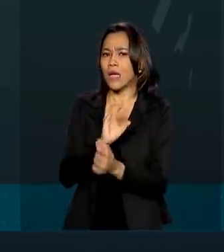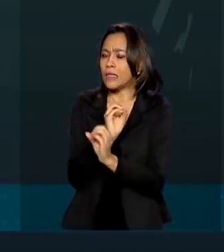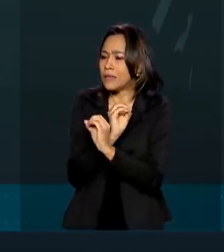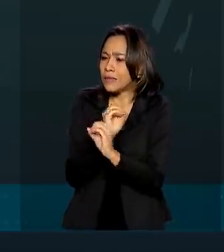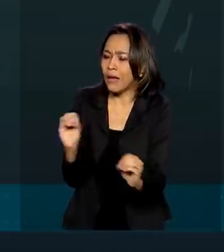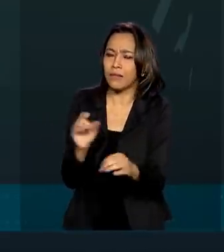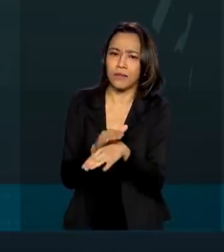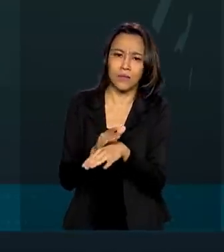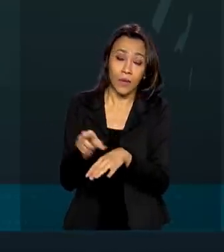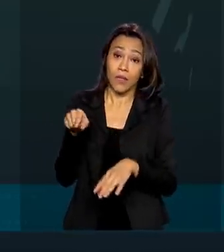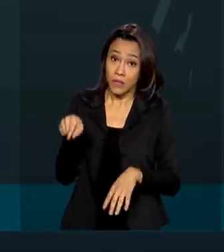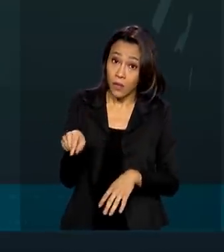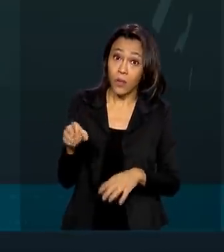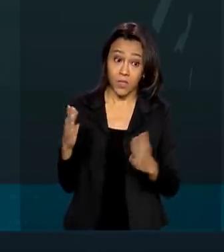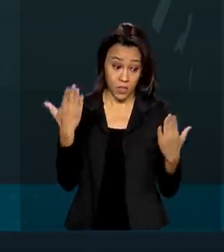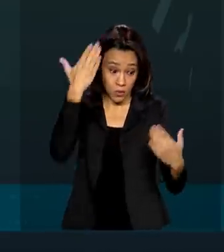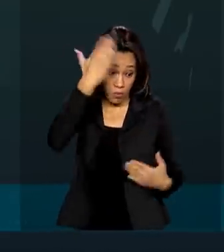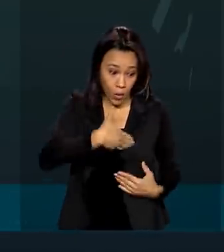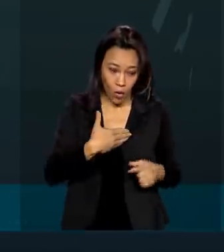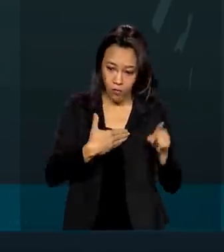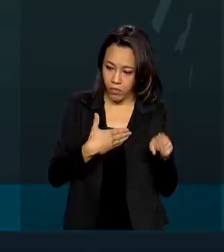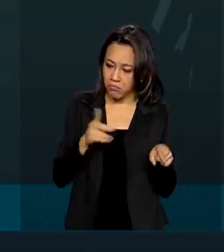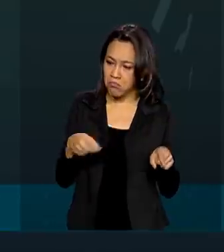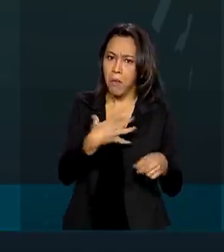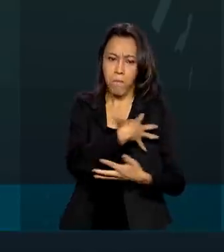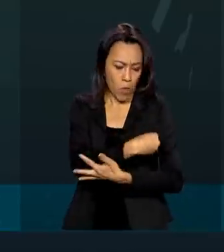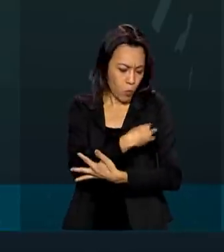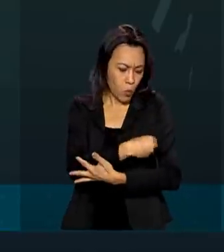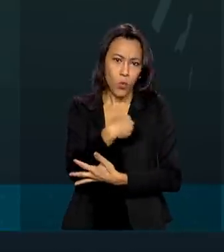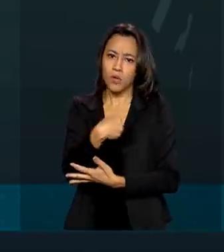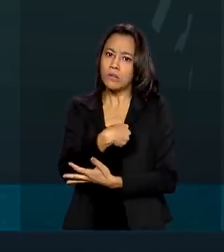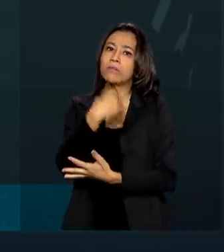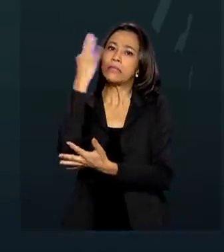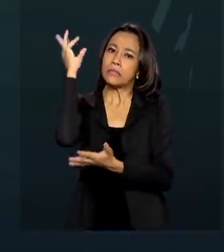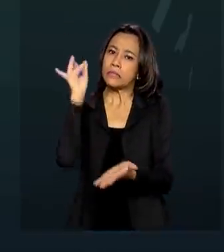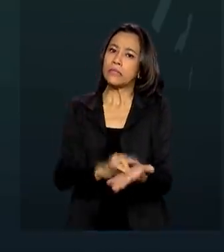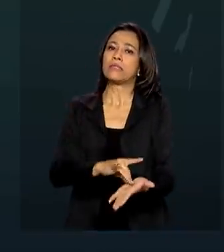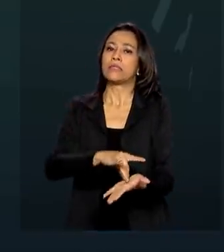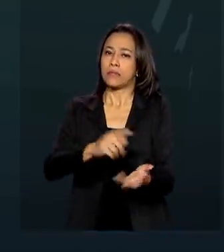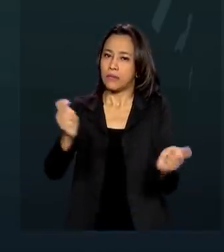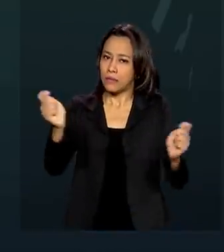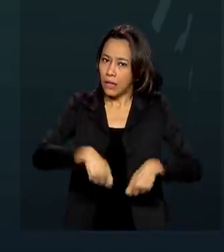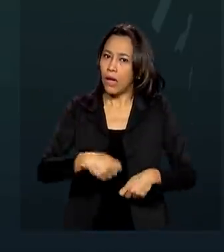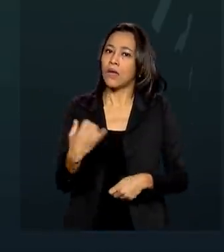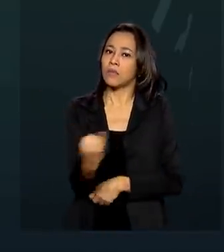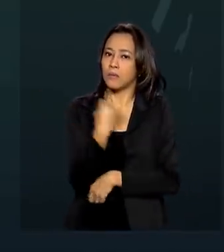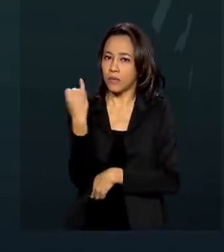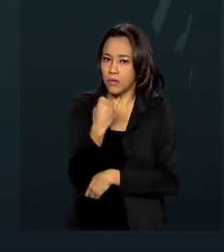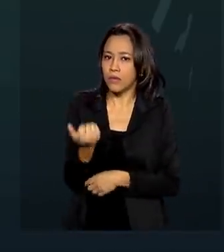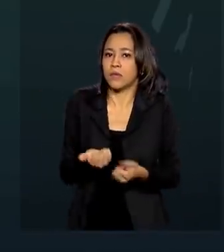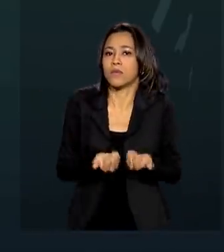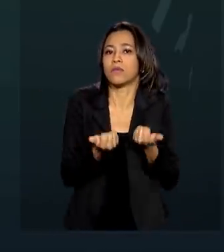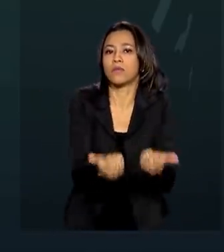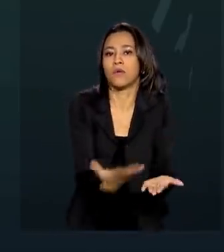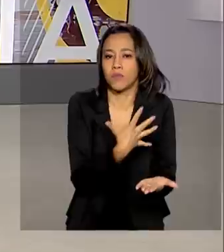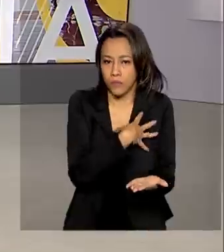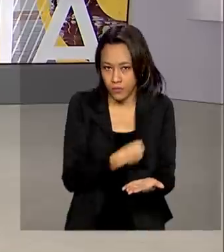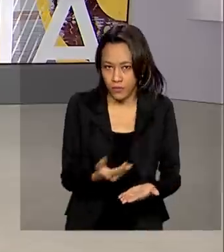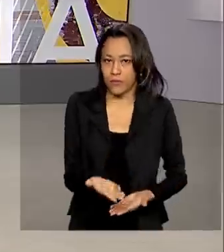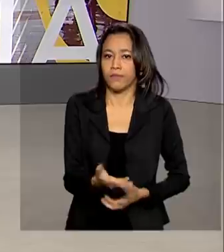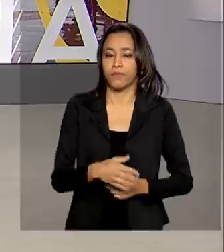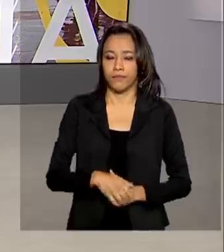nada. Então, assim, isso é uma prova de que a amamentação realmente vale a pena acontecer na vida dos nossos filhos.